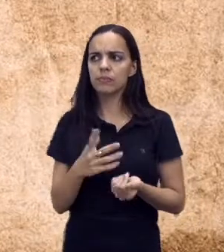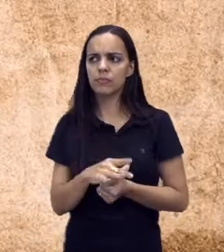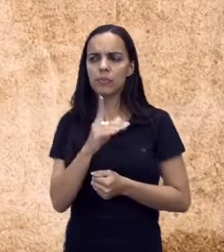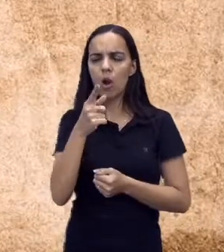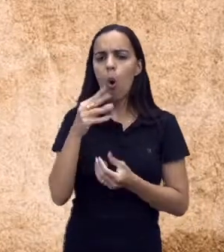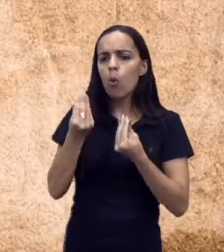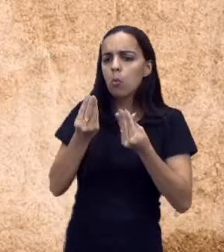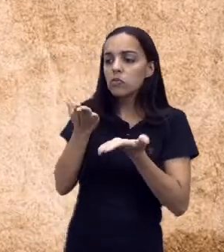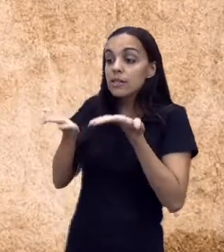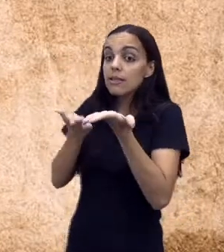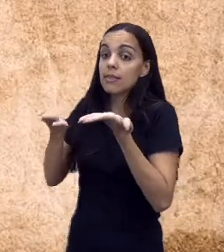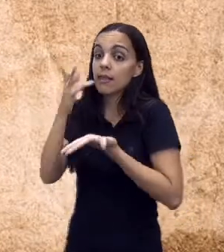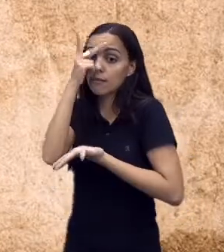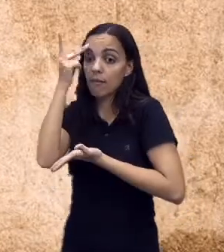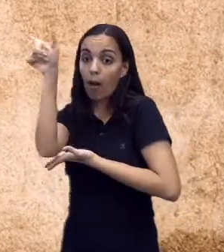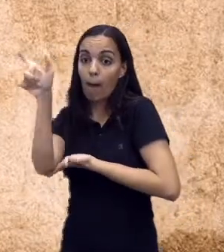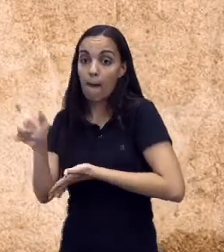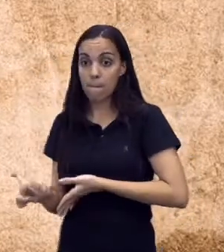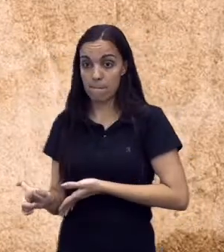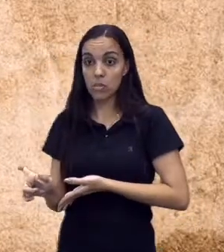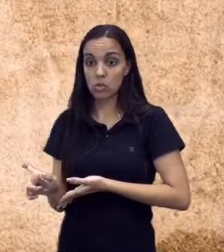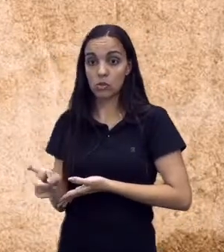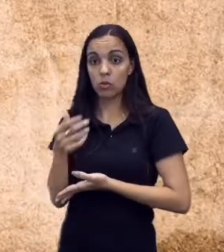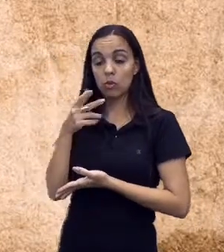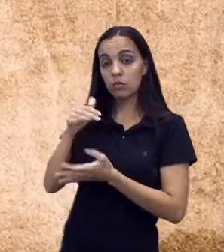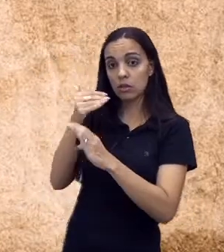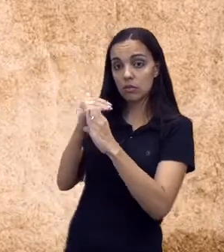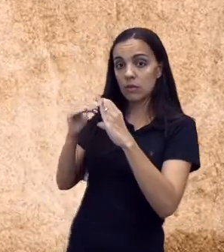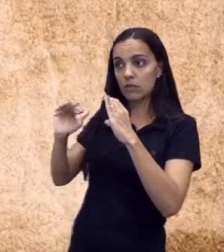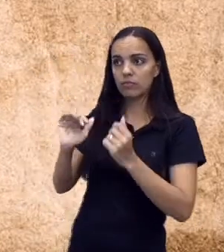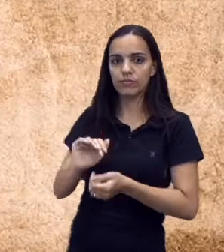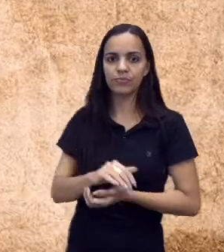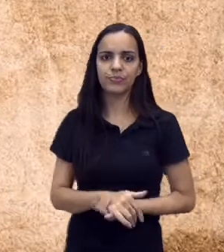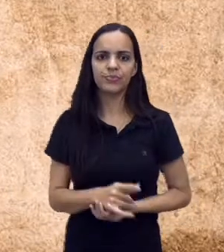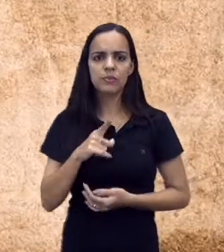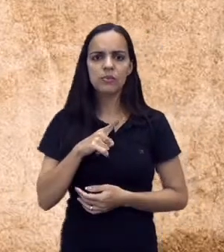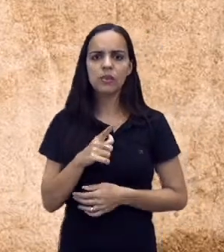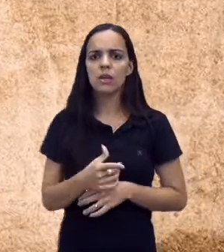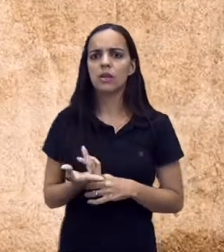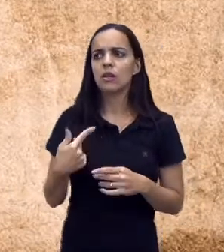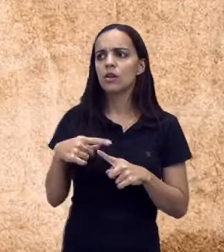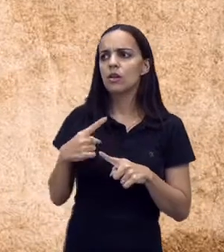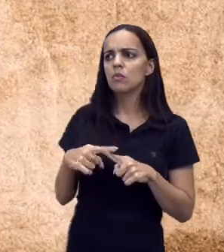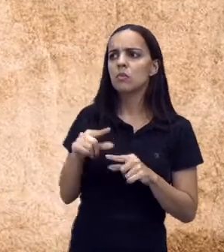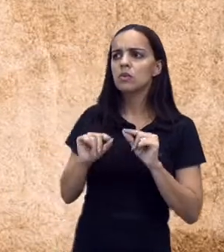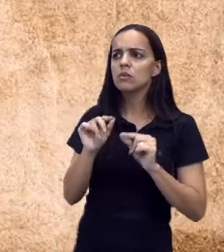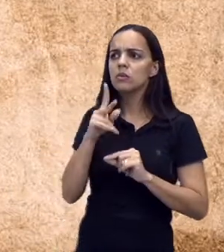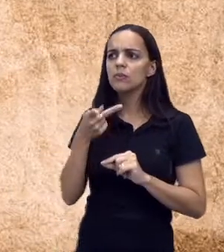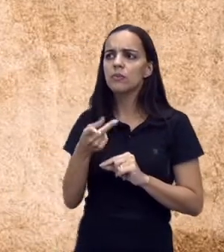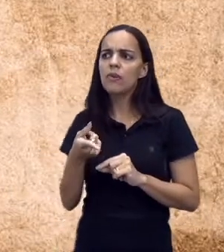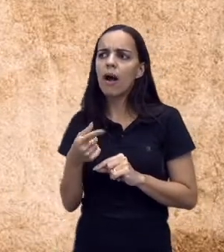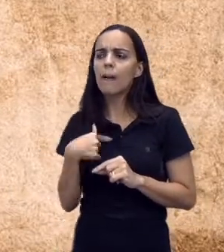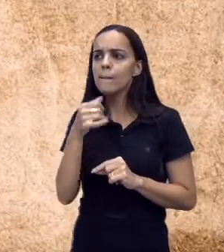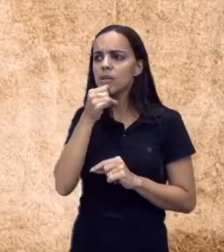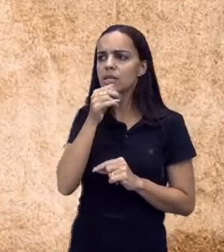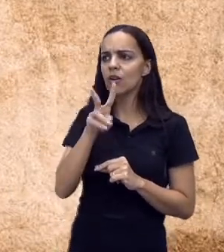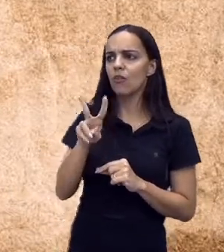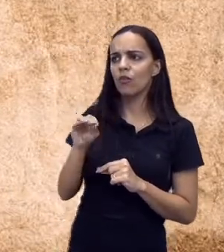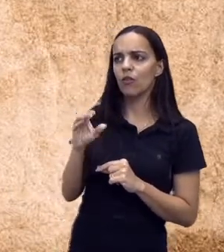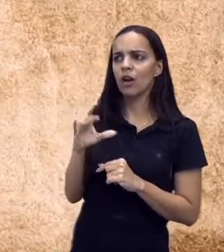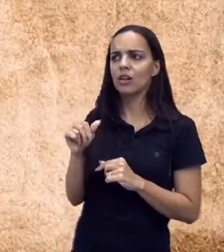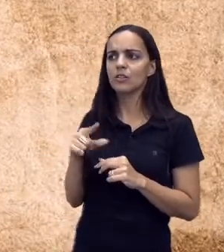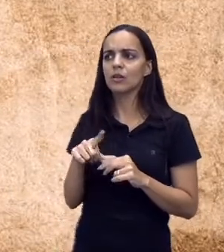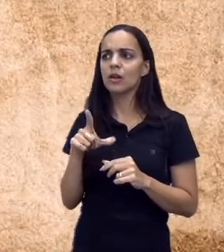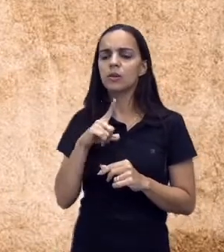tratamento, que com certeza vocês já ouviram falar também. E vocativo é um chamamento, então sempre depois dele eu vou usar a